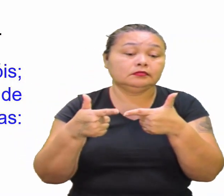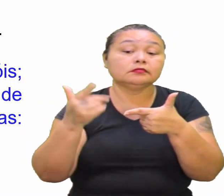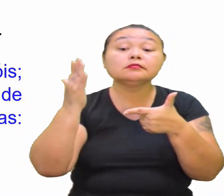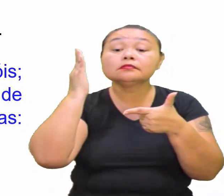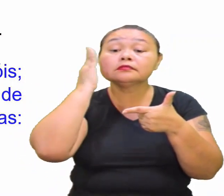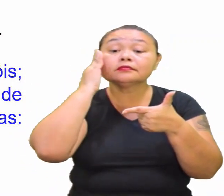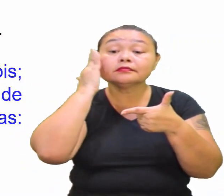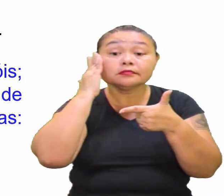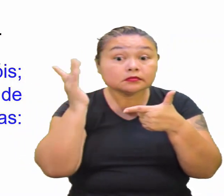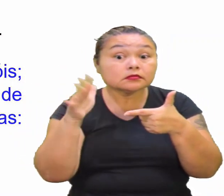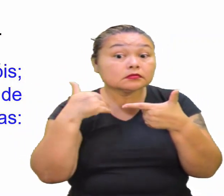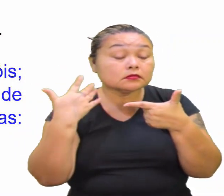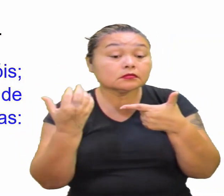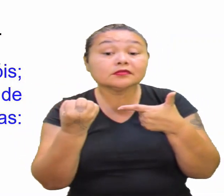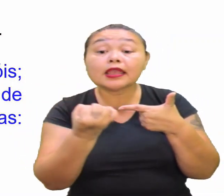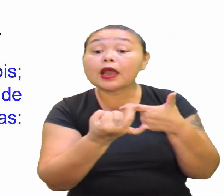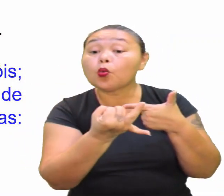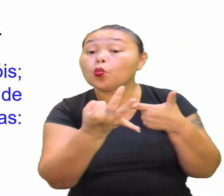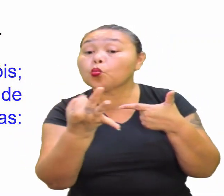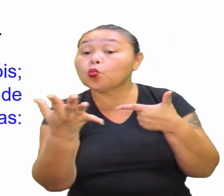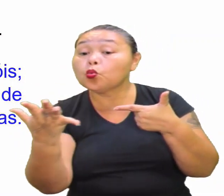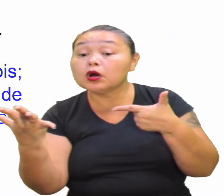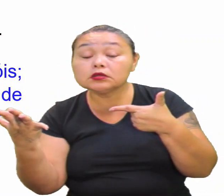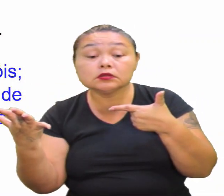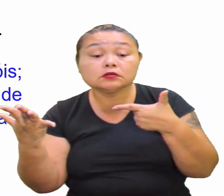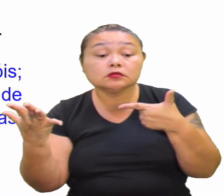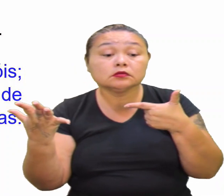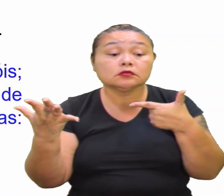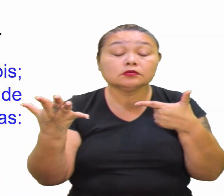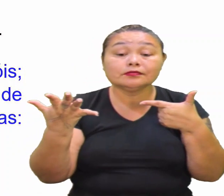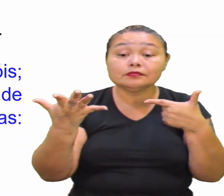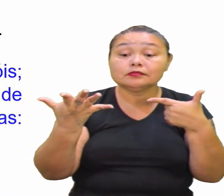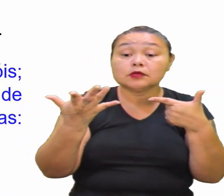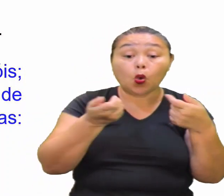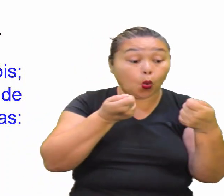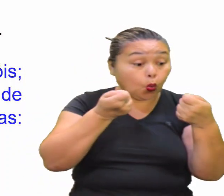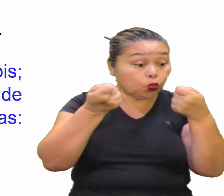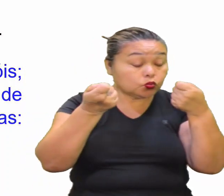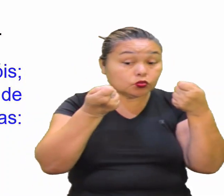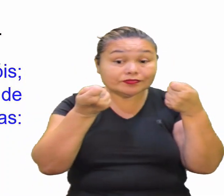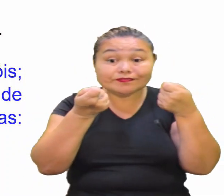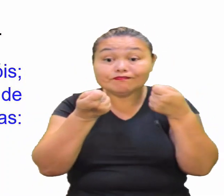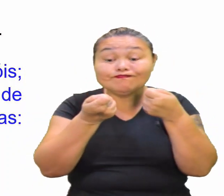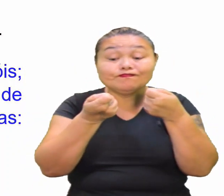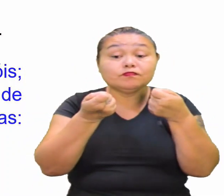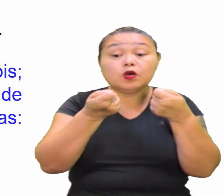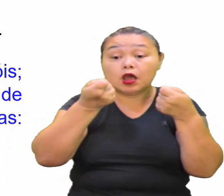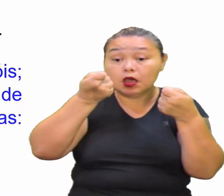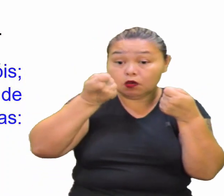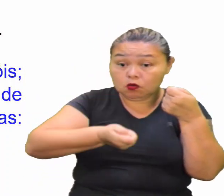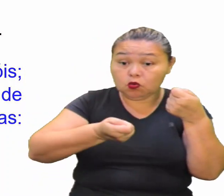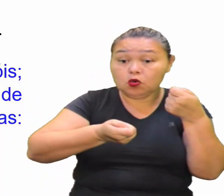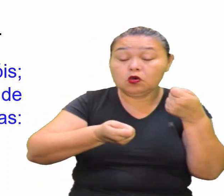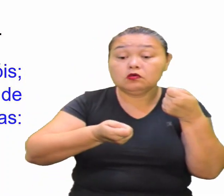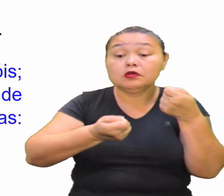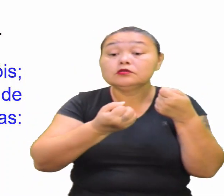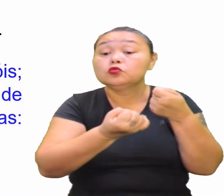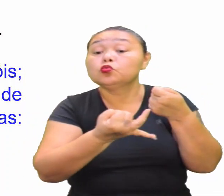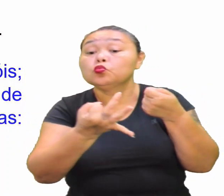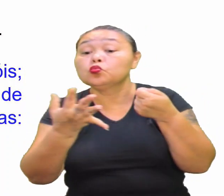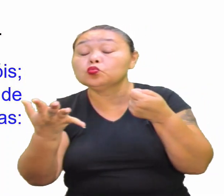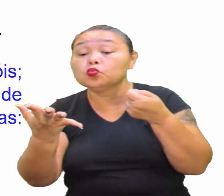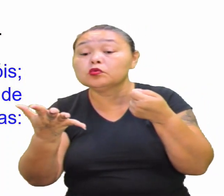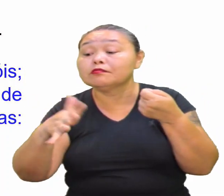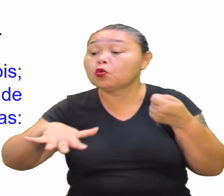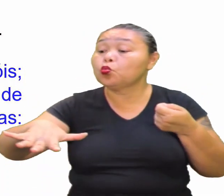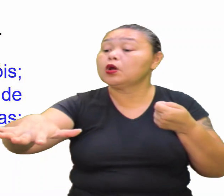é? É a quantidade É o controle Rigoroso Dessas quantidades